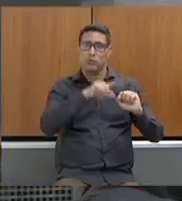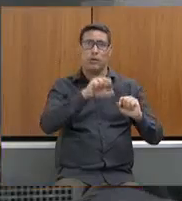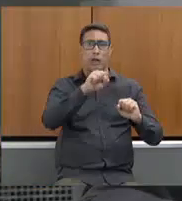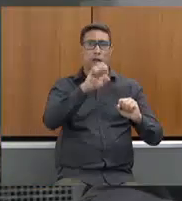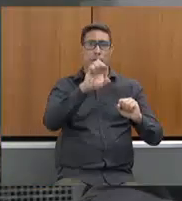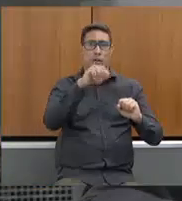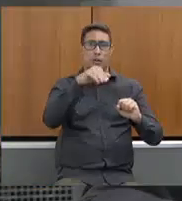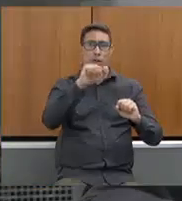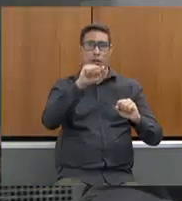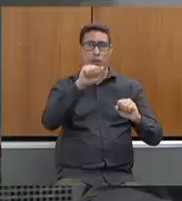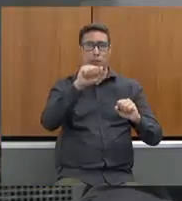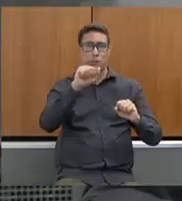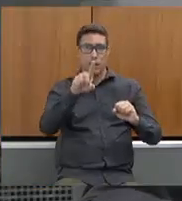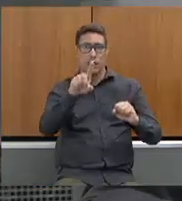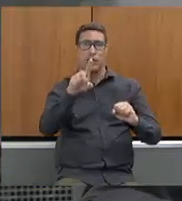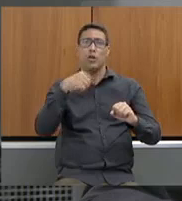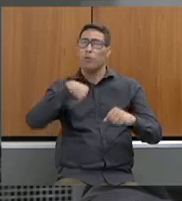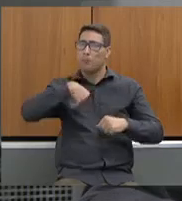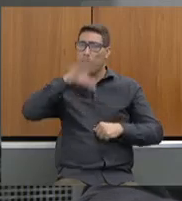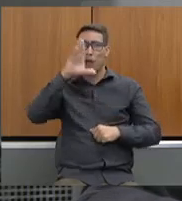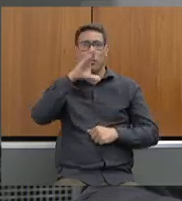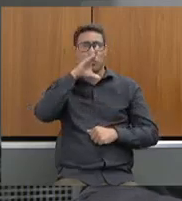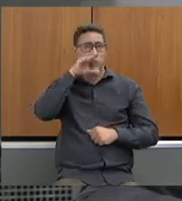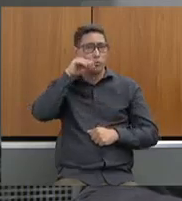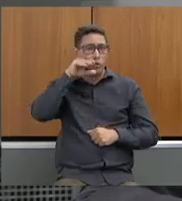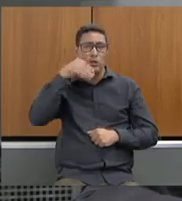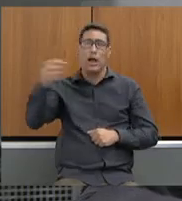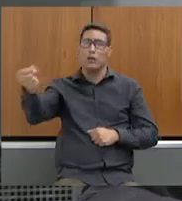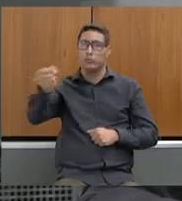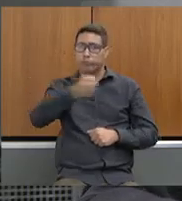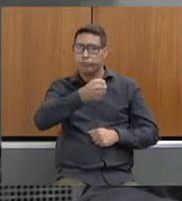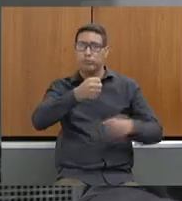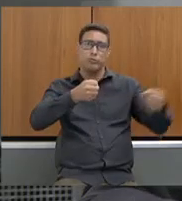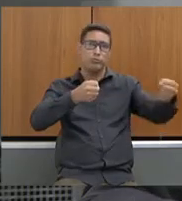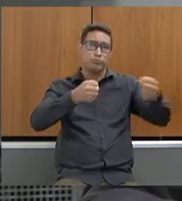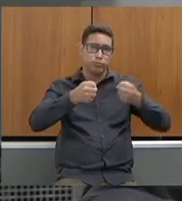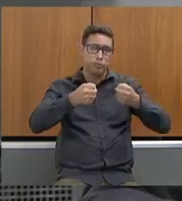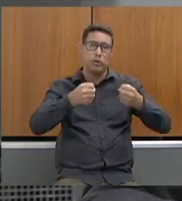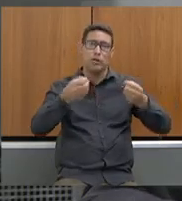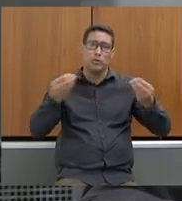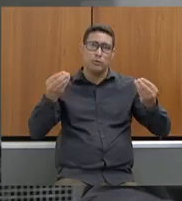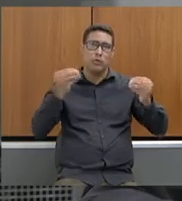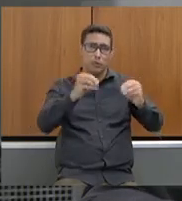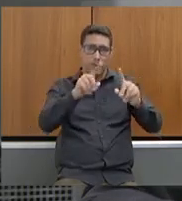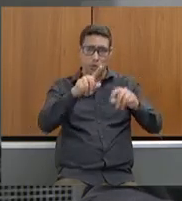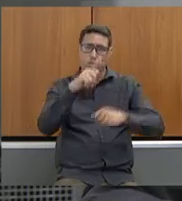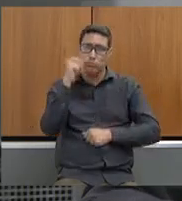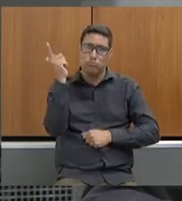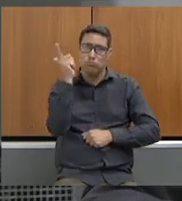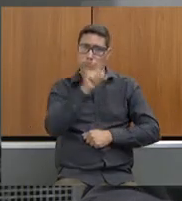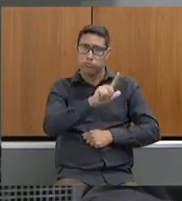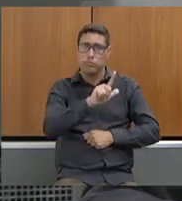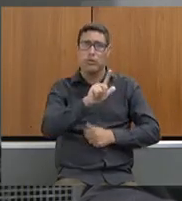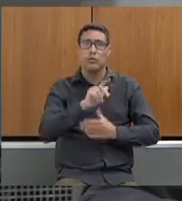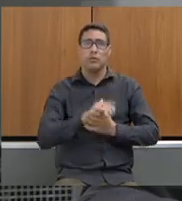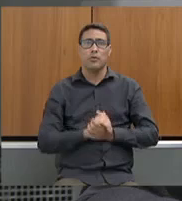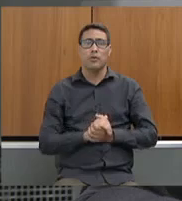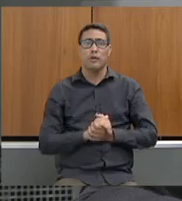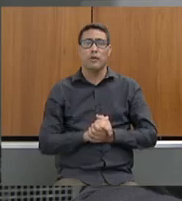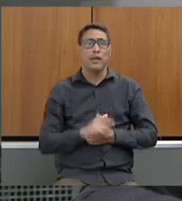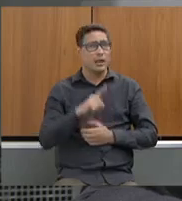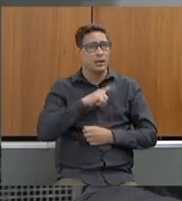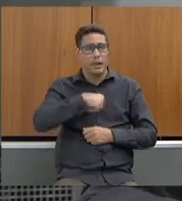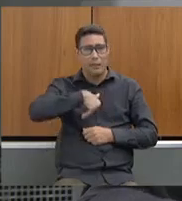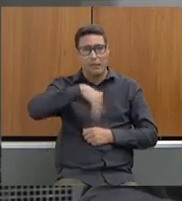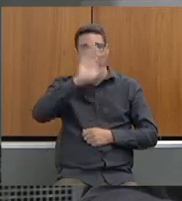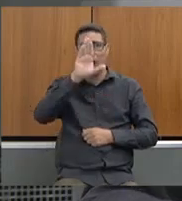com mais servidores, buscar alguma forma para que a gente consiga realmente ter mais